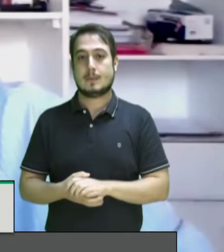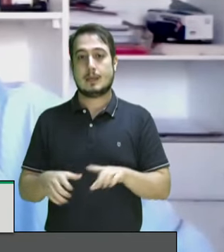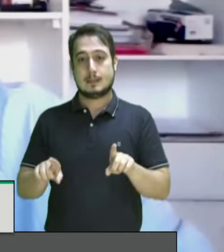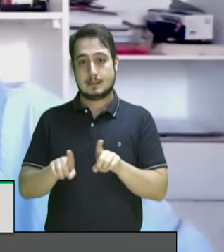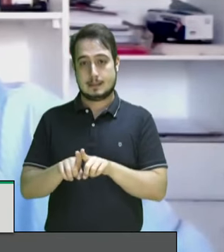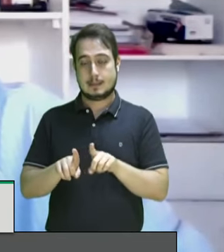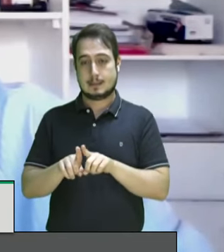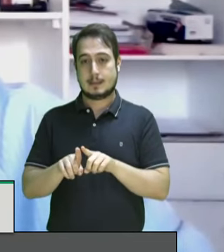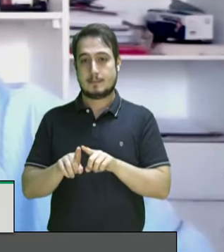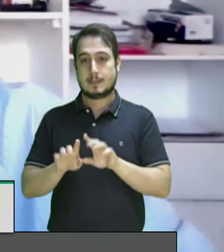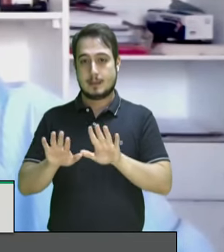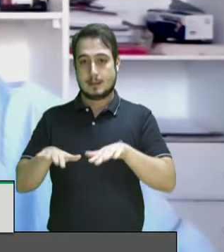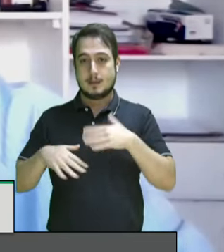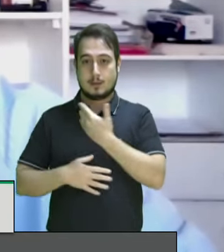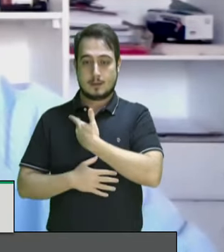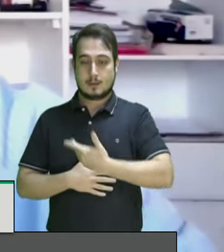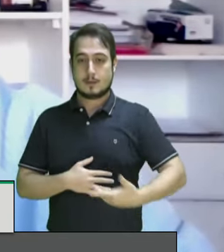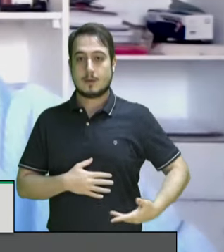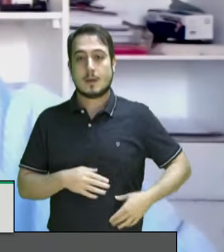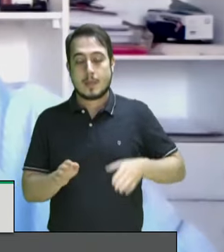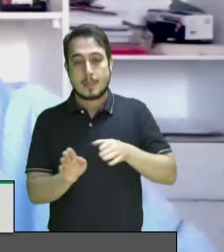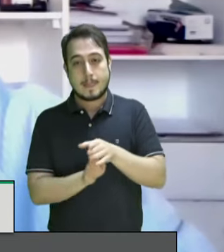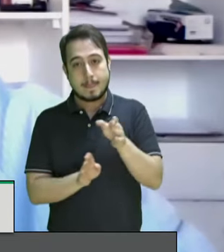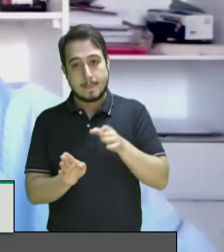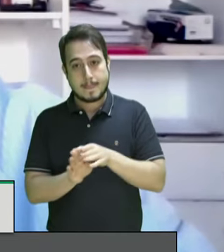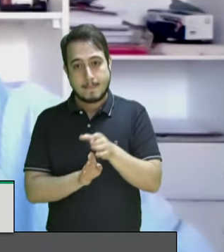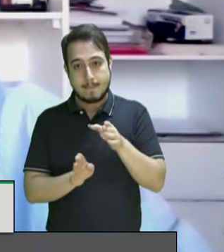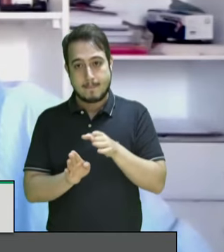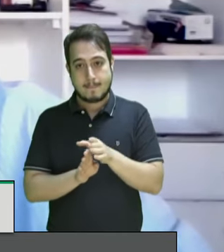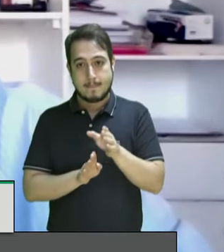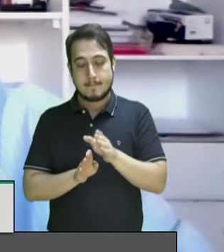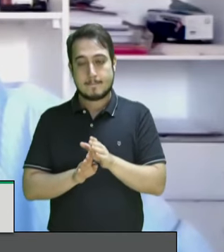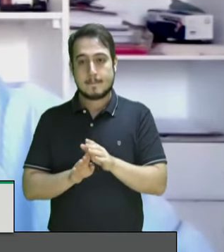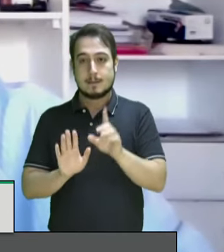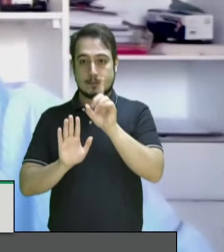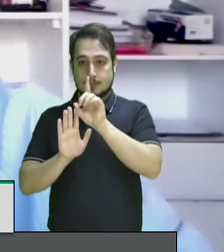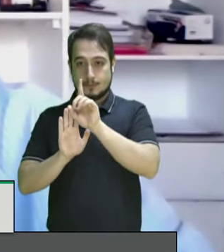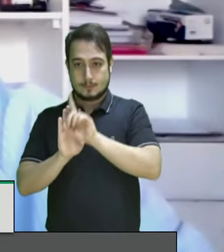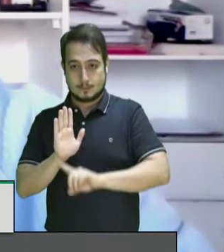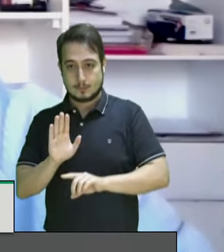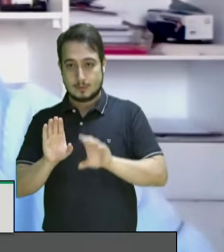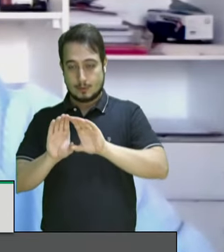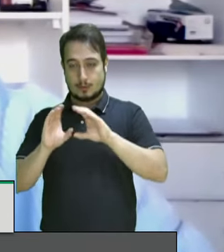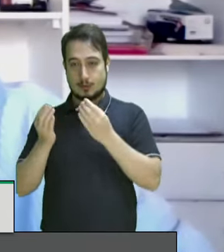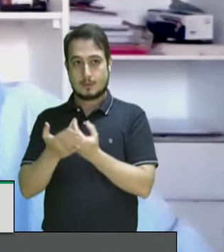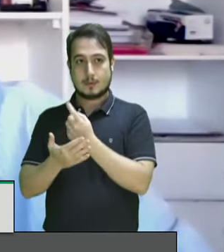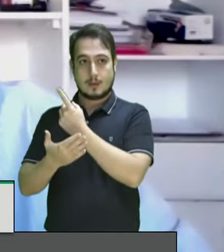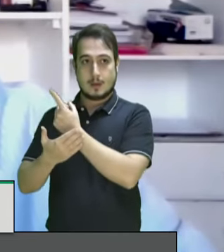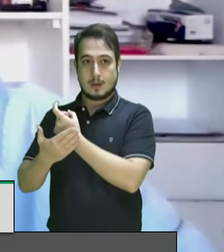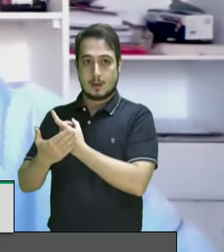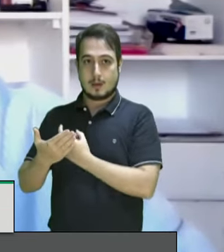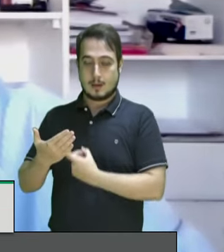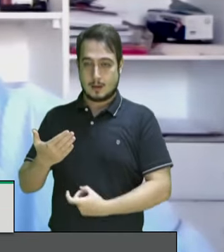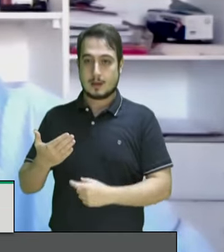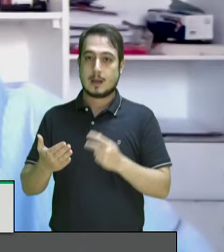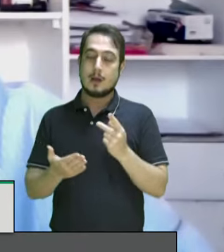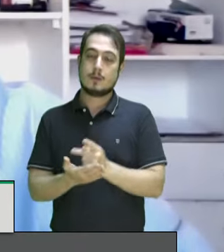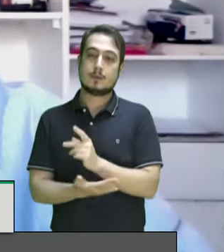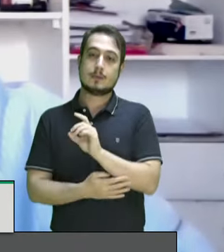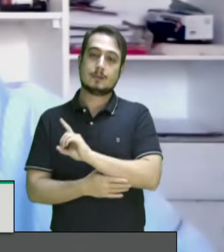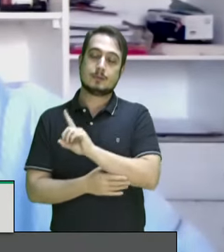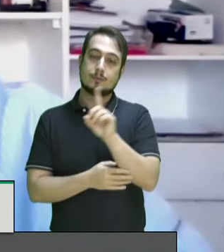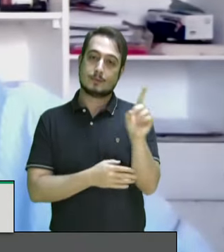audiência pública para tratar das recomendações relacionadas a direitos das comunidades quilombolas, que ocorrerá